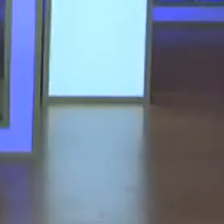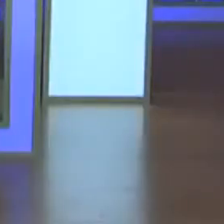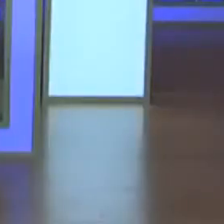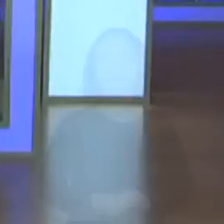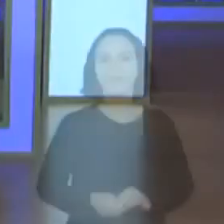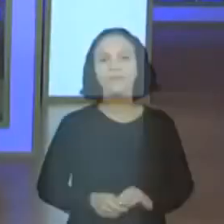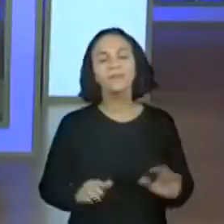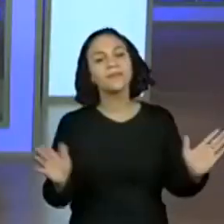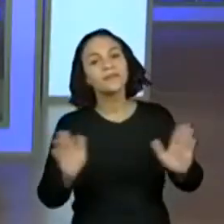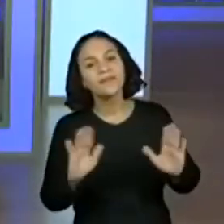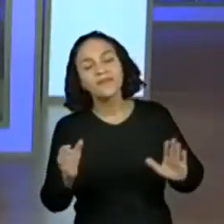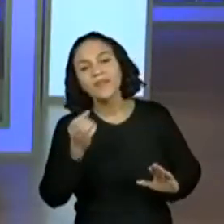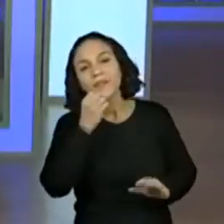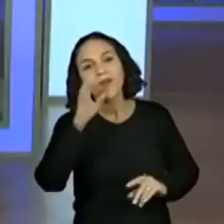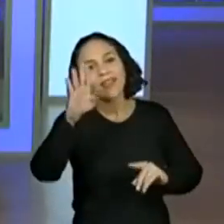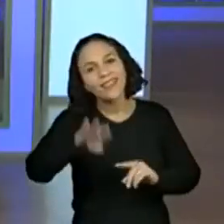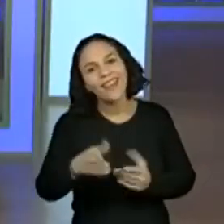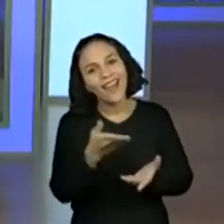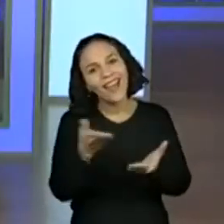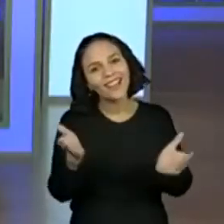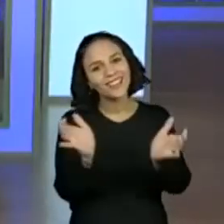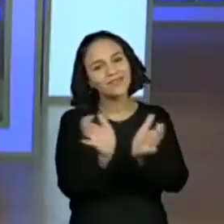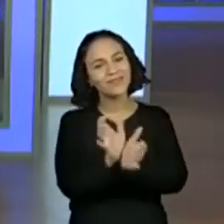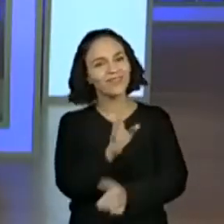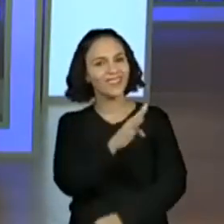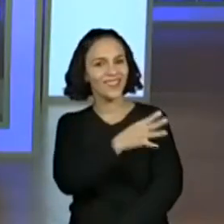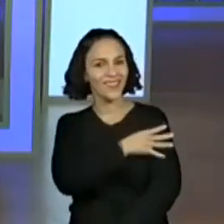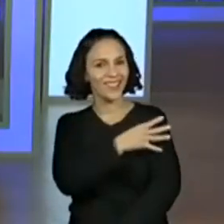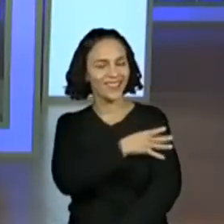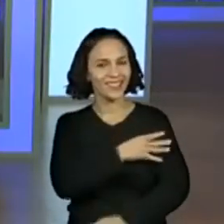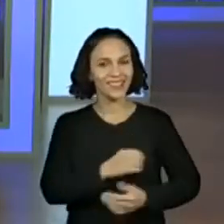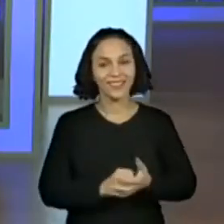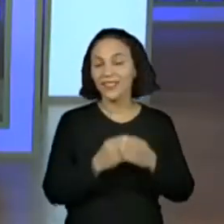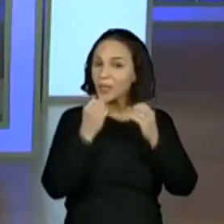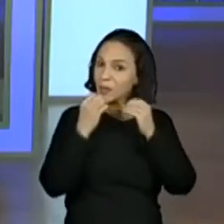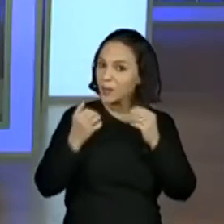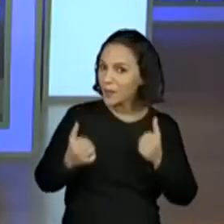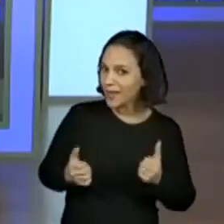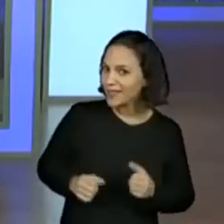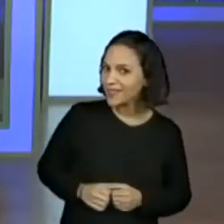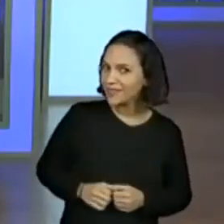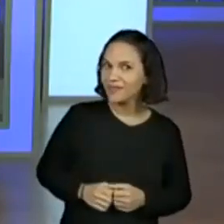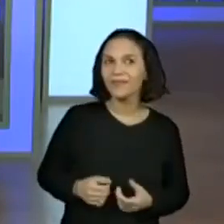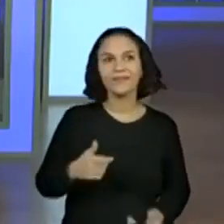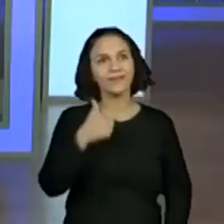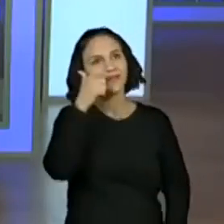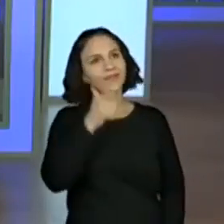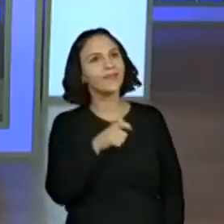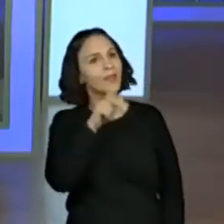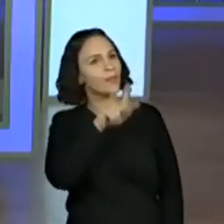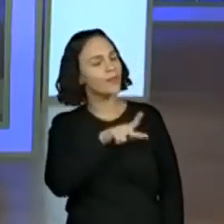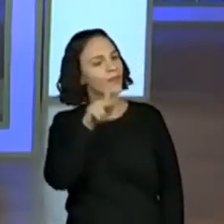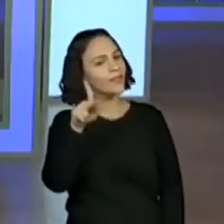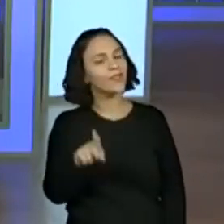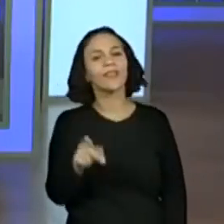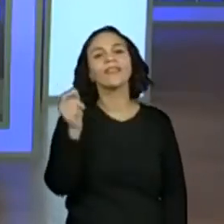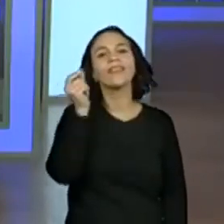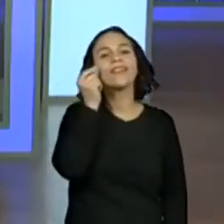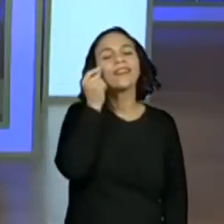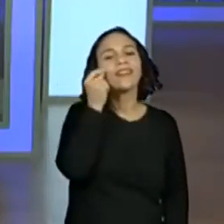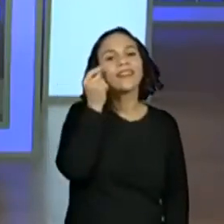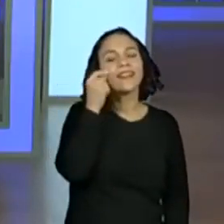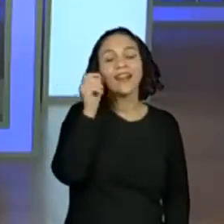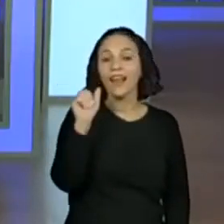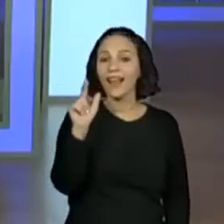Boa tarde, galerinha do quarto ano. Tudo bem com vocês? Eu sou a professora Aline Gack.